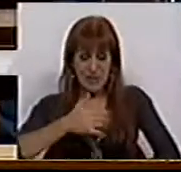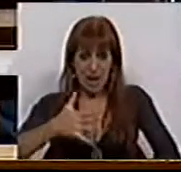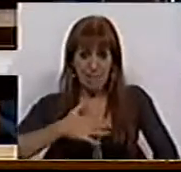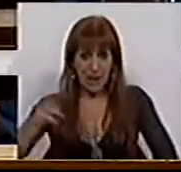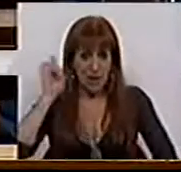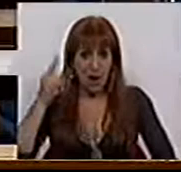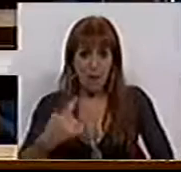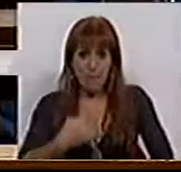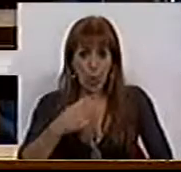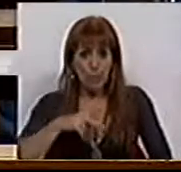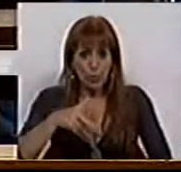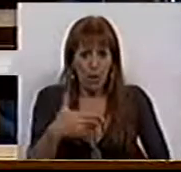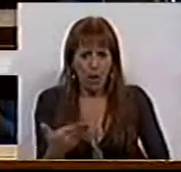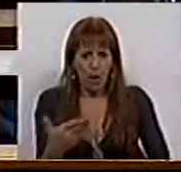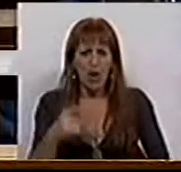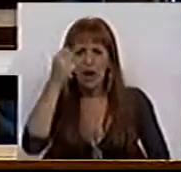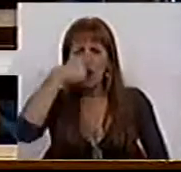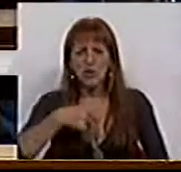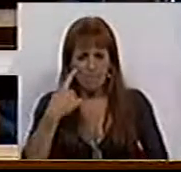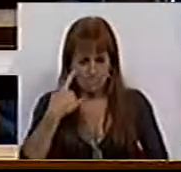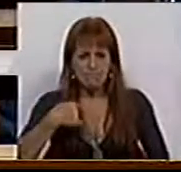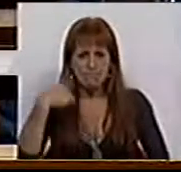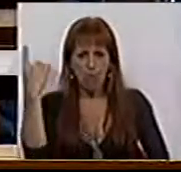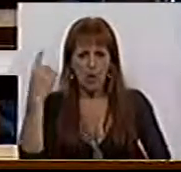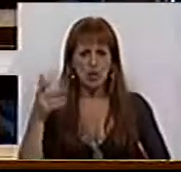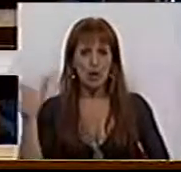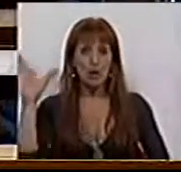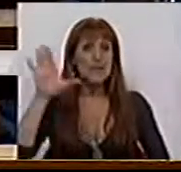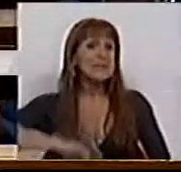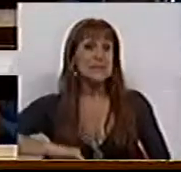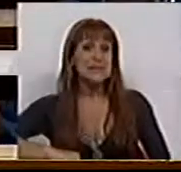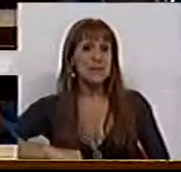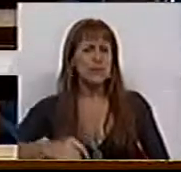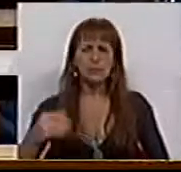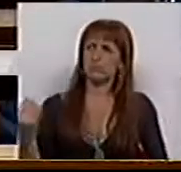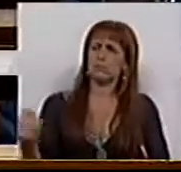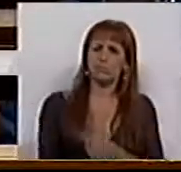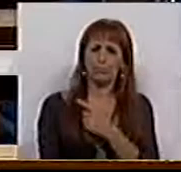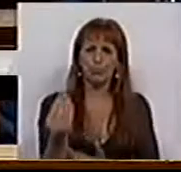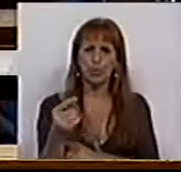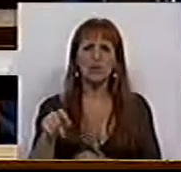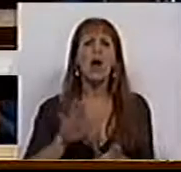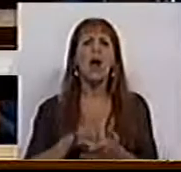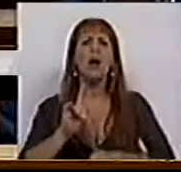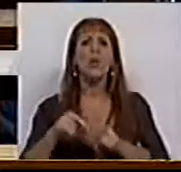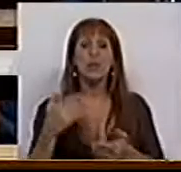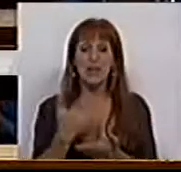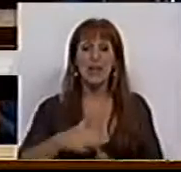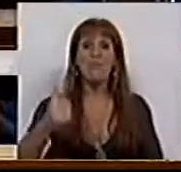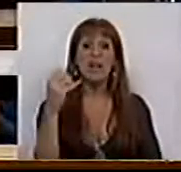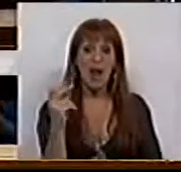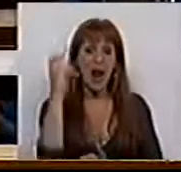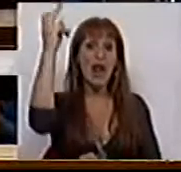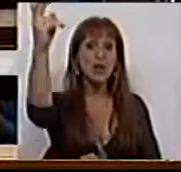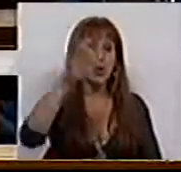estratégica para o país. A história demonstrou e o mais irónico e caricato deste facto é que daqui a 20